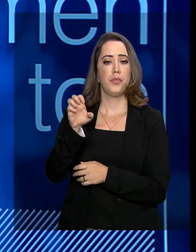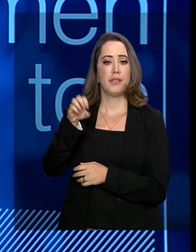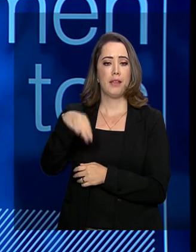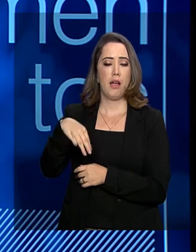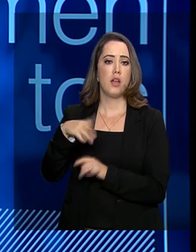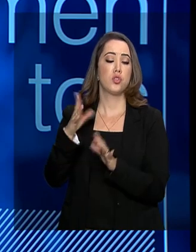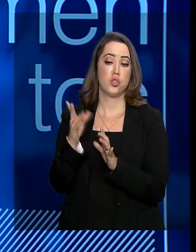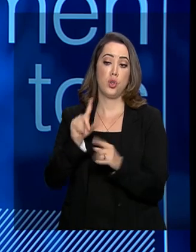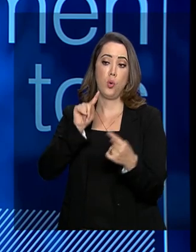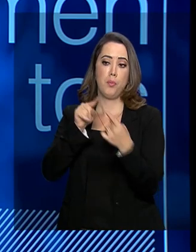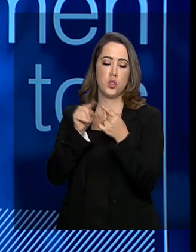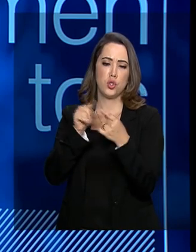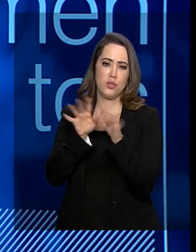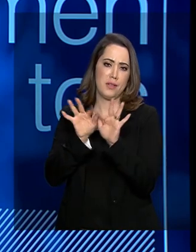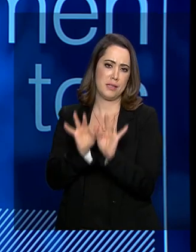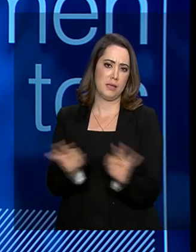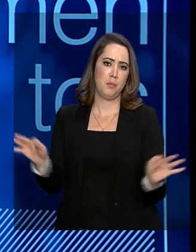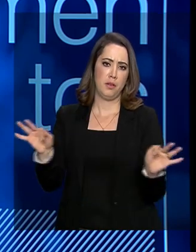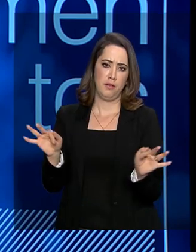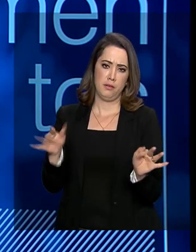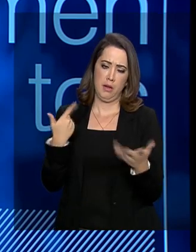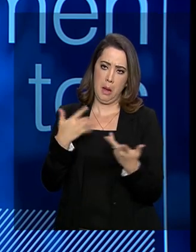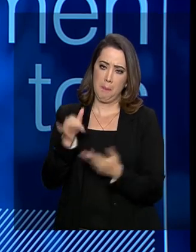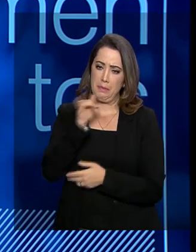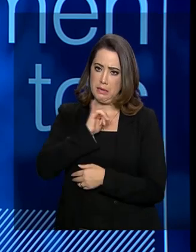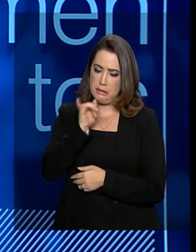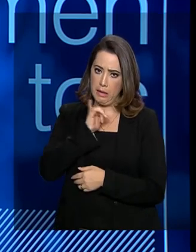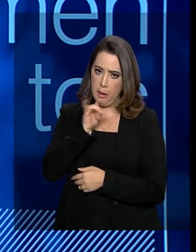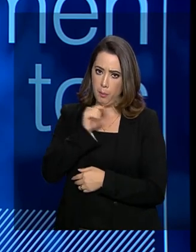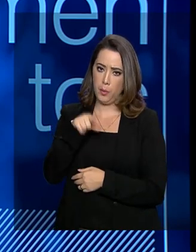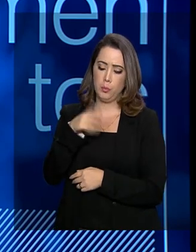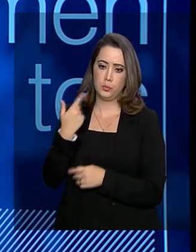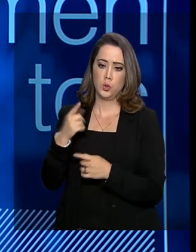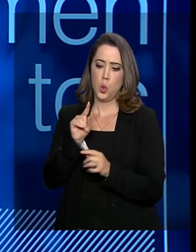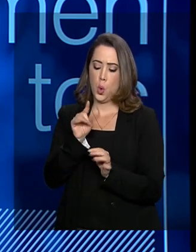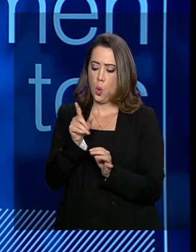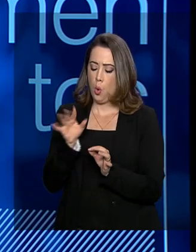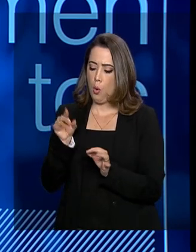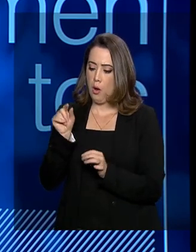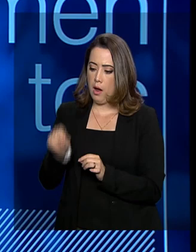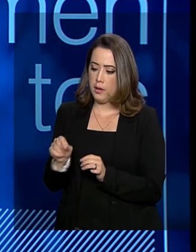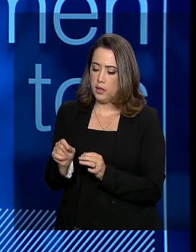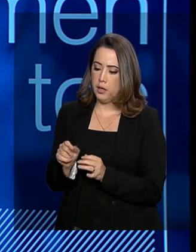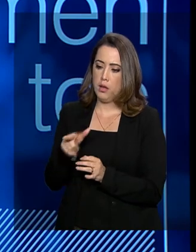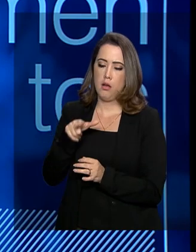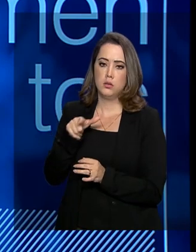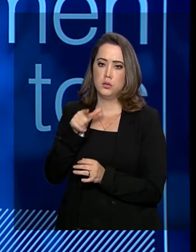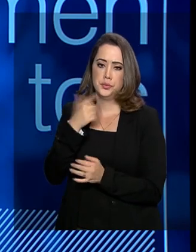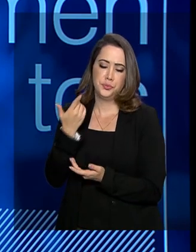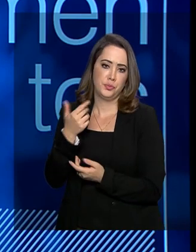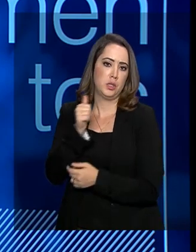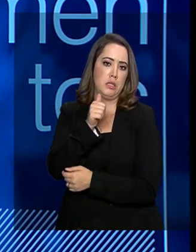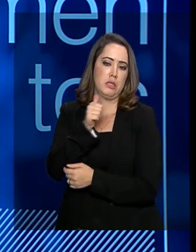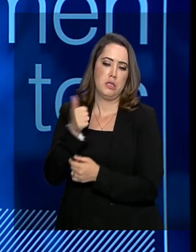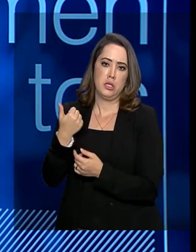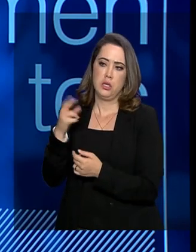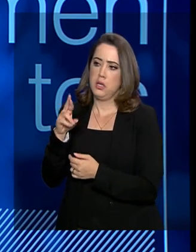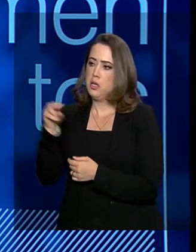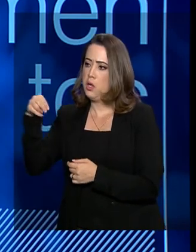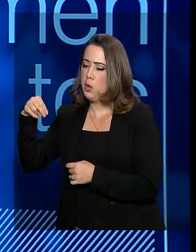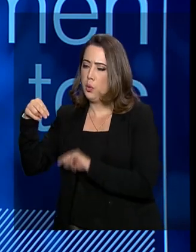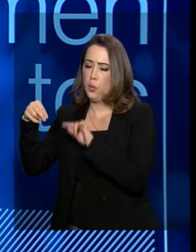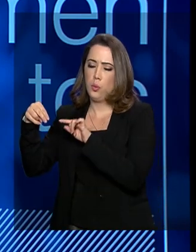desburocratização do setor de navegação aí de cabotagem, que é essa navegação, o nosso porto a porto, nossos portos aqui, saindo em Porto Rio Grande, na Porto Santos,